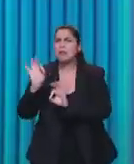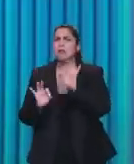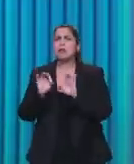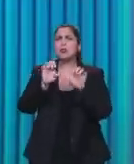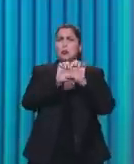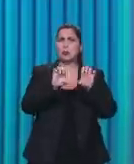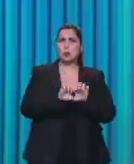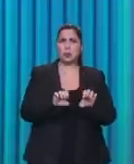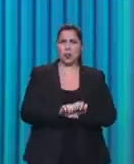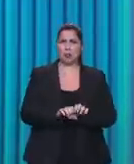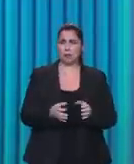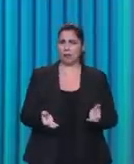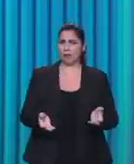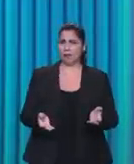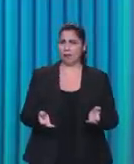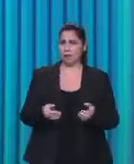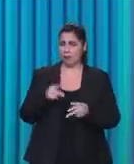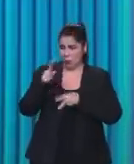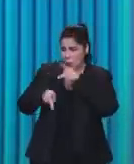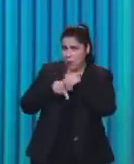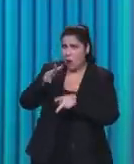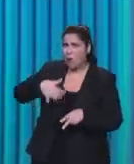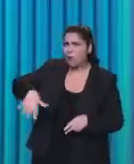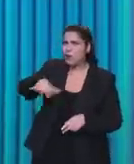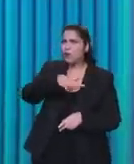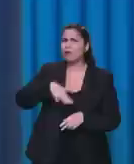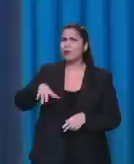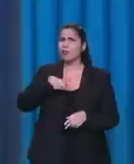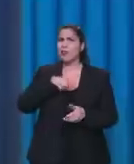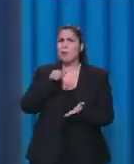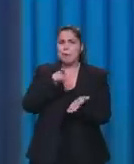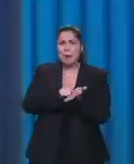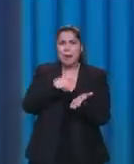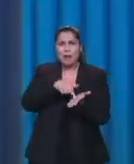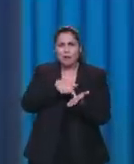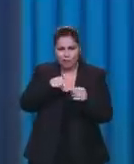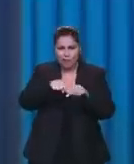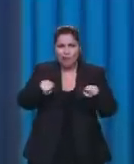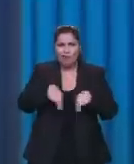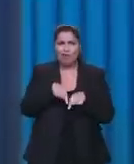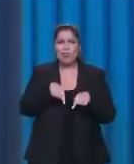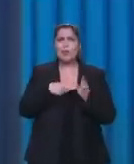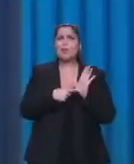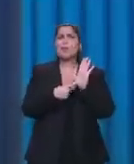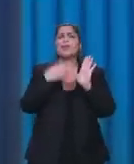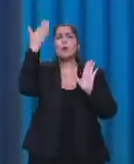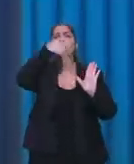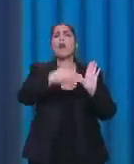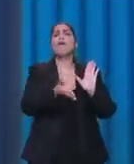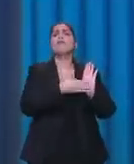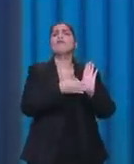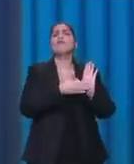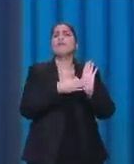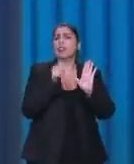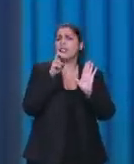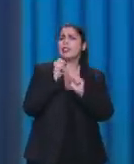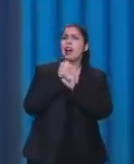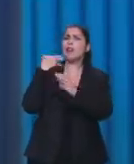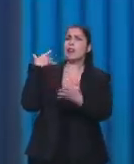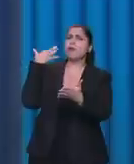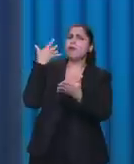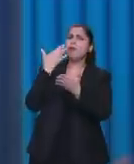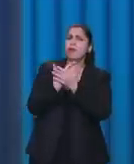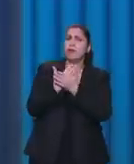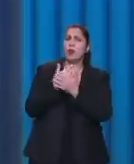acontece? Esse nosso povo só tinha direito ao papel da terra se provasse para o INCRA, 15 anos atrás, 20 anos atrás, que desmatou.